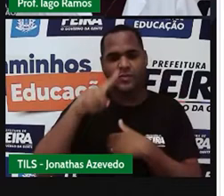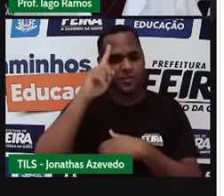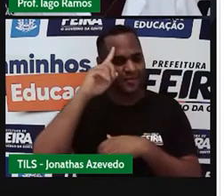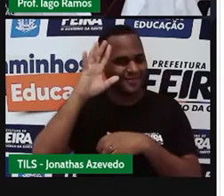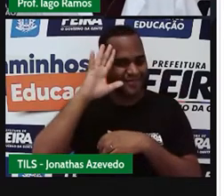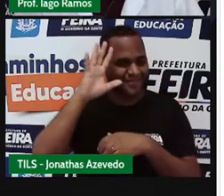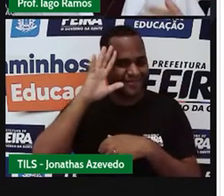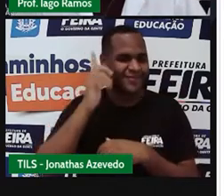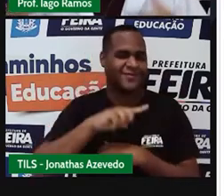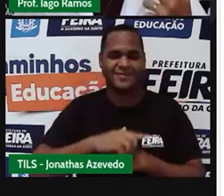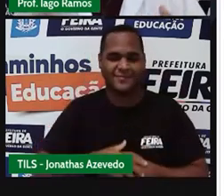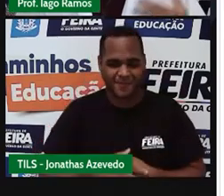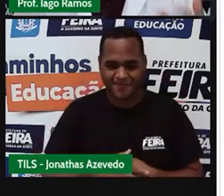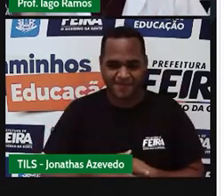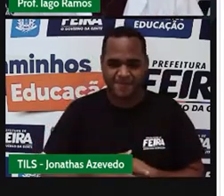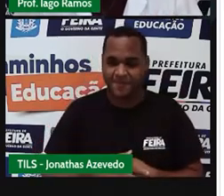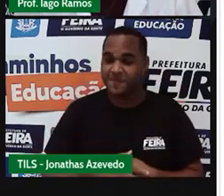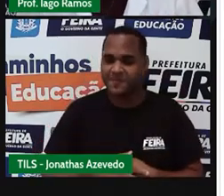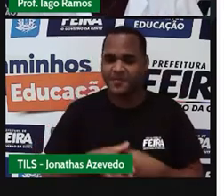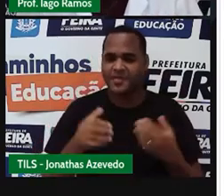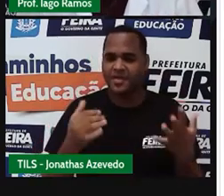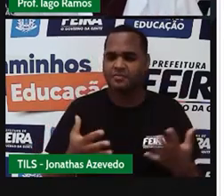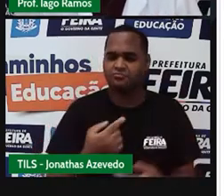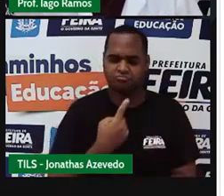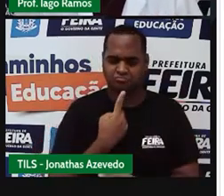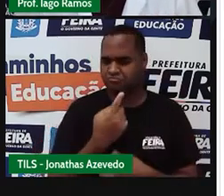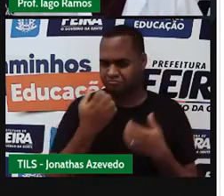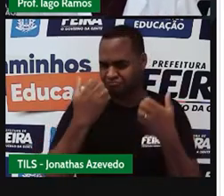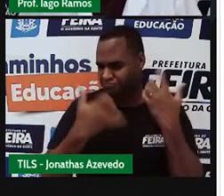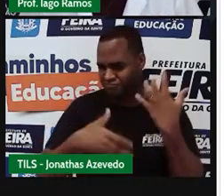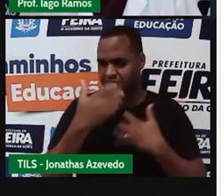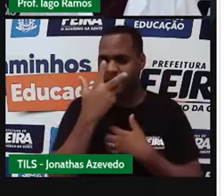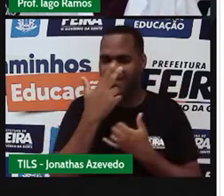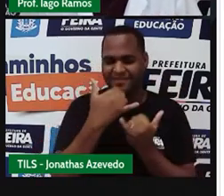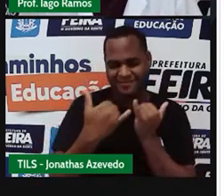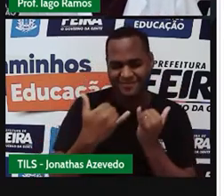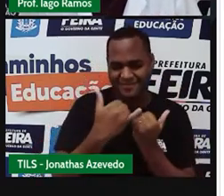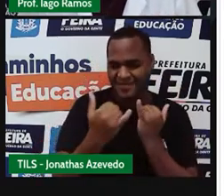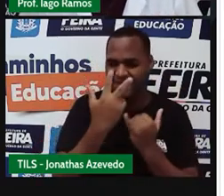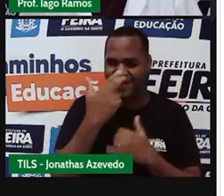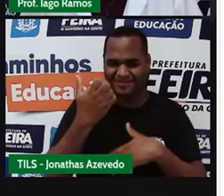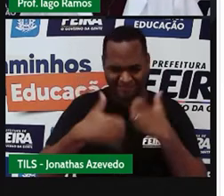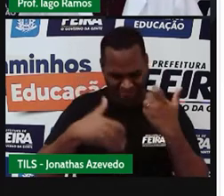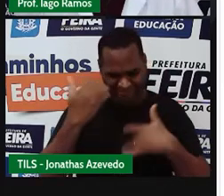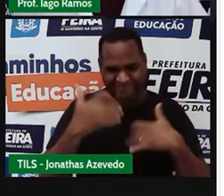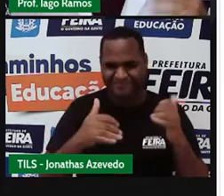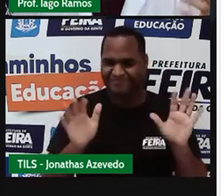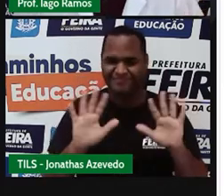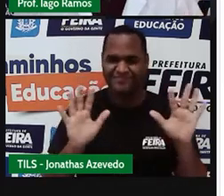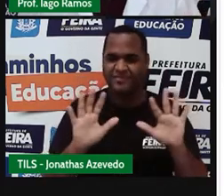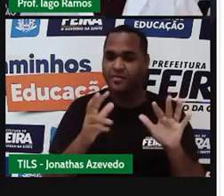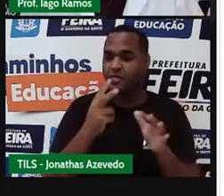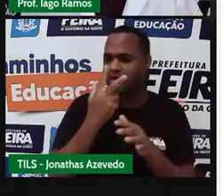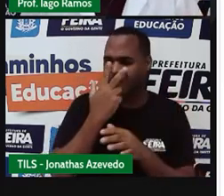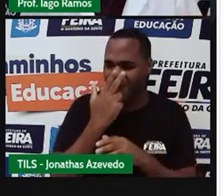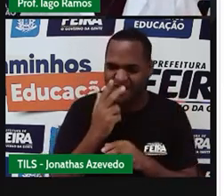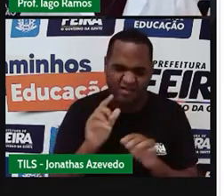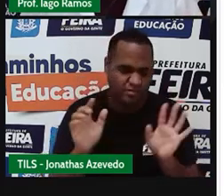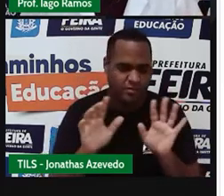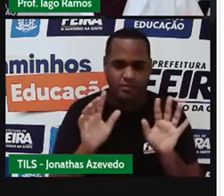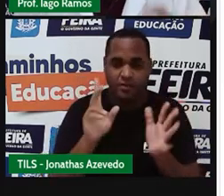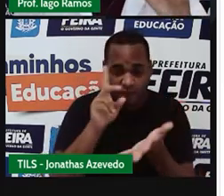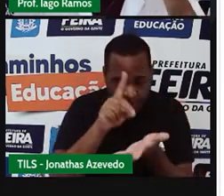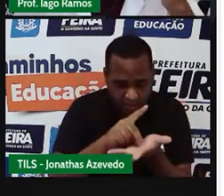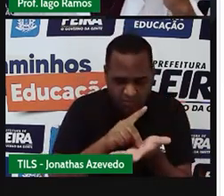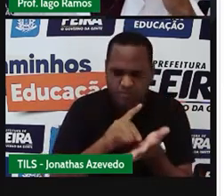certo? Bom, mas eu falo isso, fica parecendo que é conversa fiada, né? Fica parecendo, não, isso não é